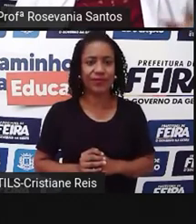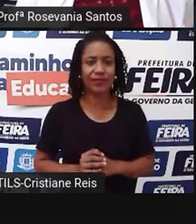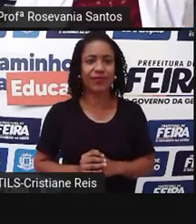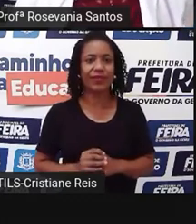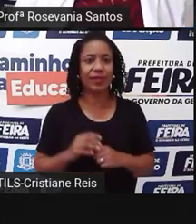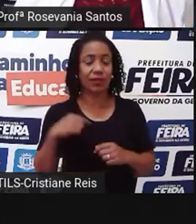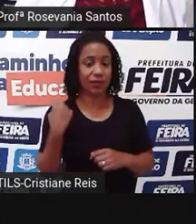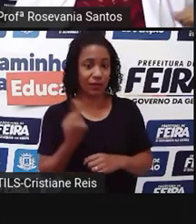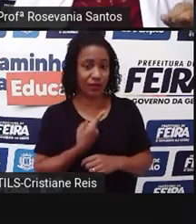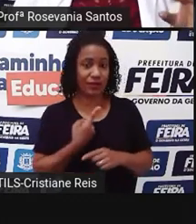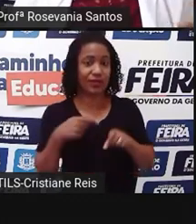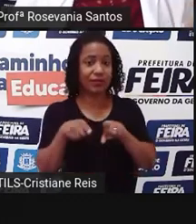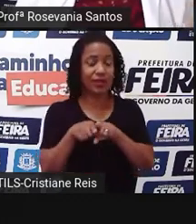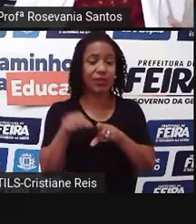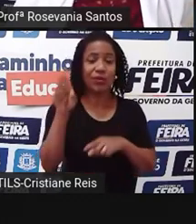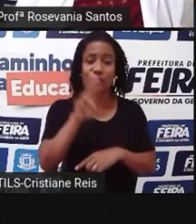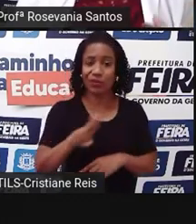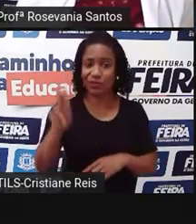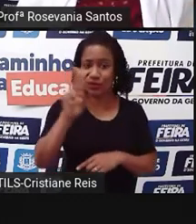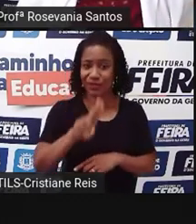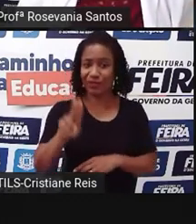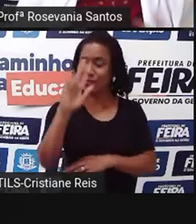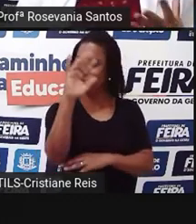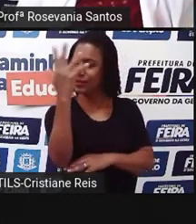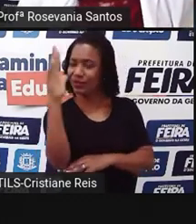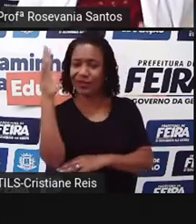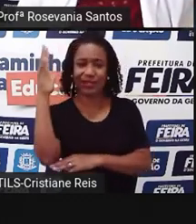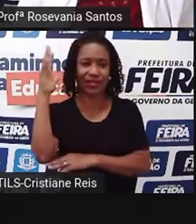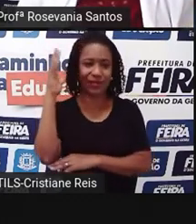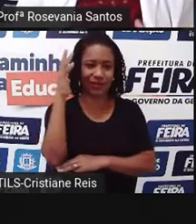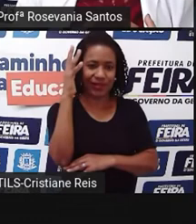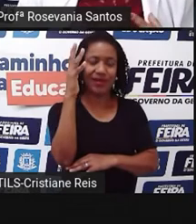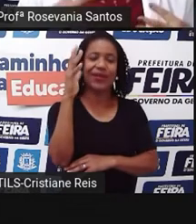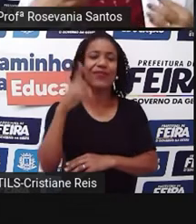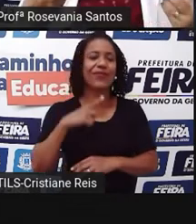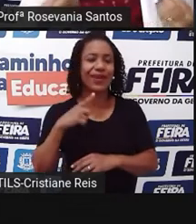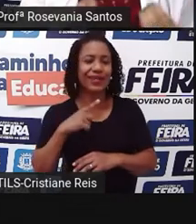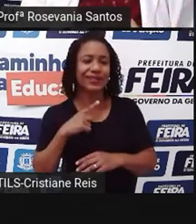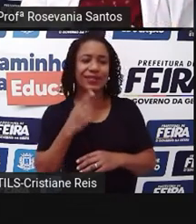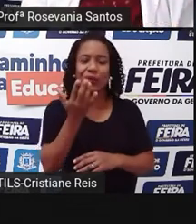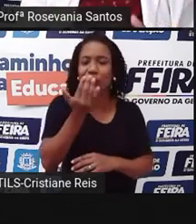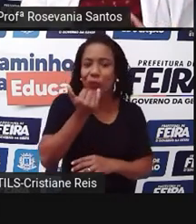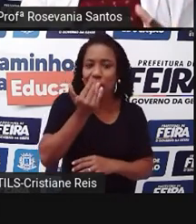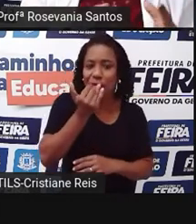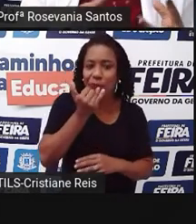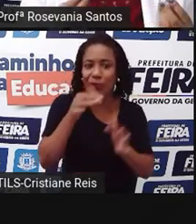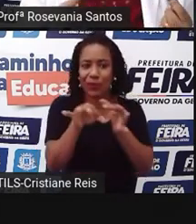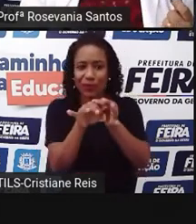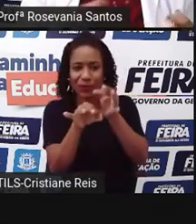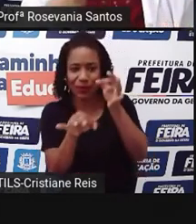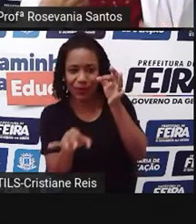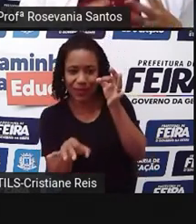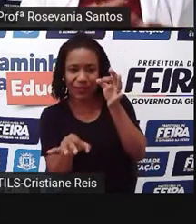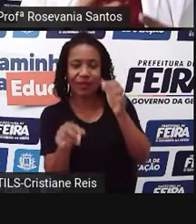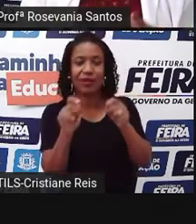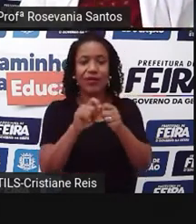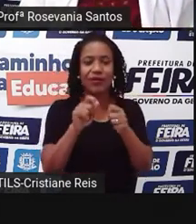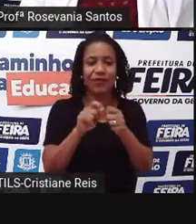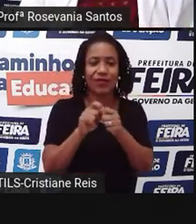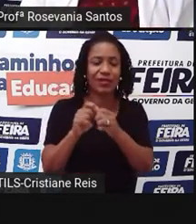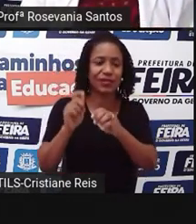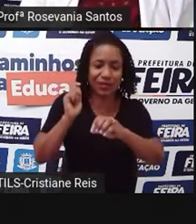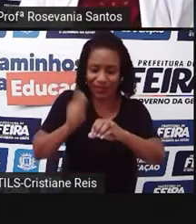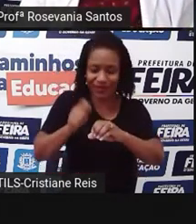utiliza muito essas árvores aí para a questão, né, dos palmitos, para a retirada de cocos, né, para fazer os mais